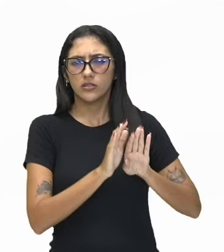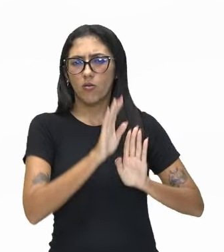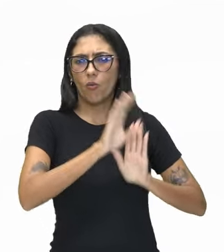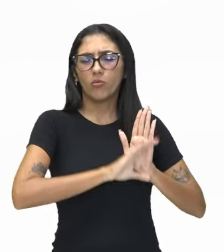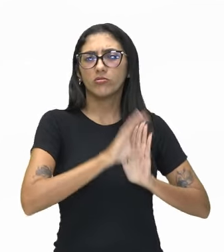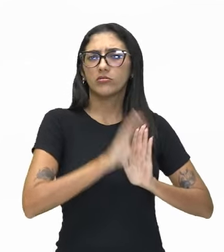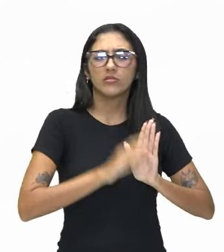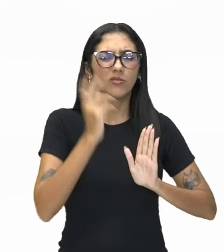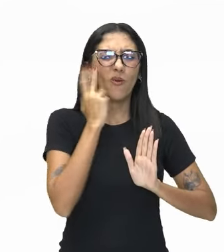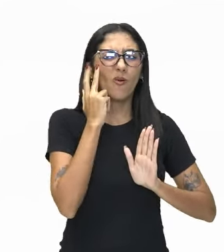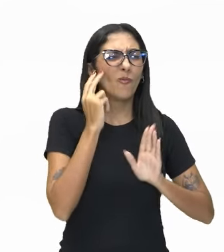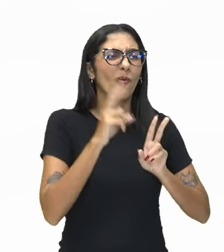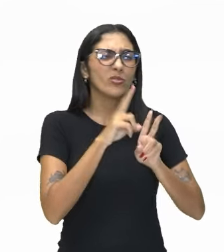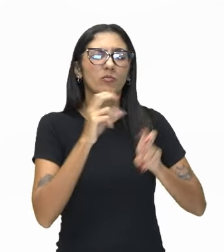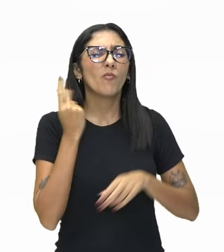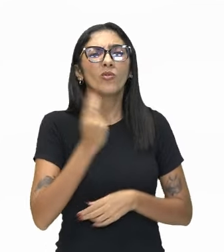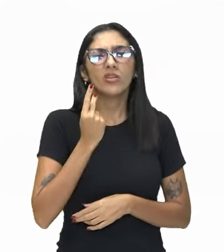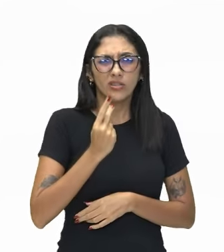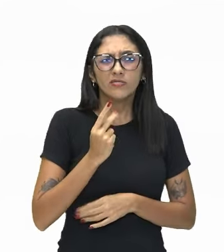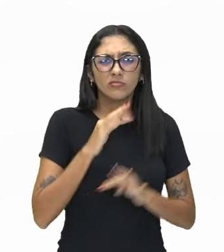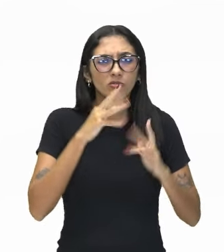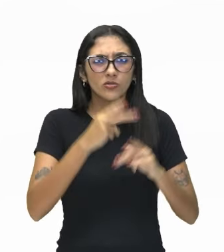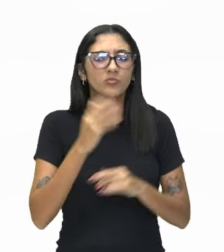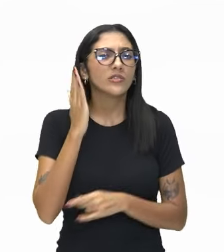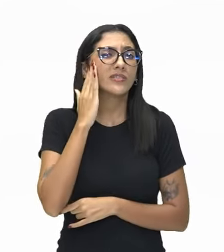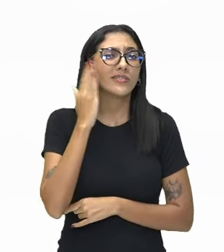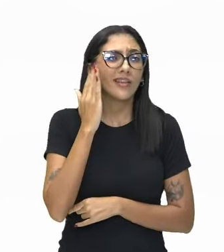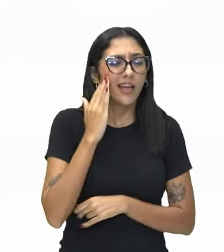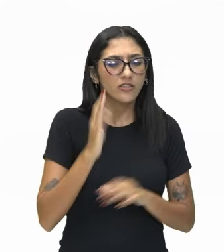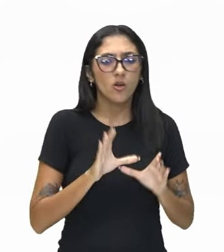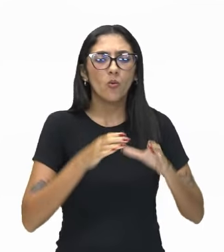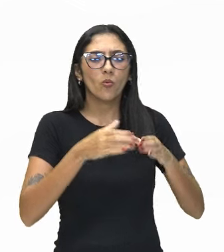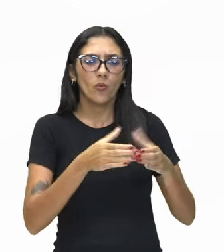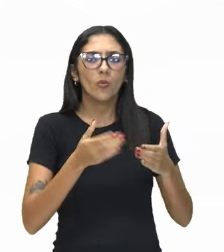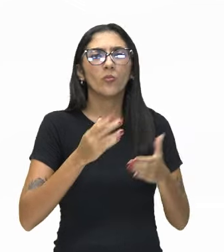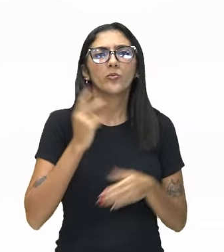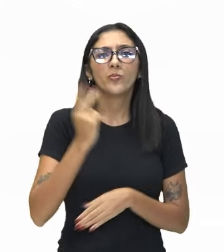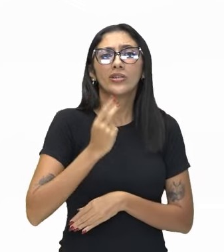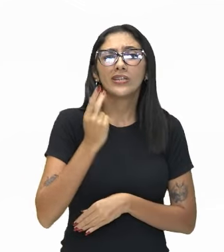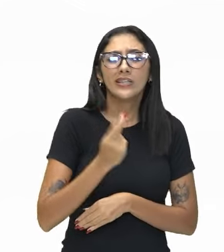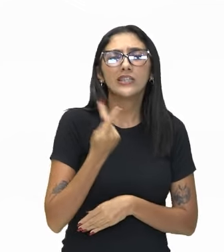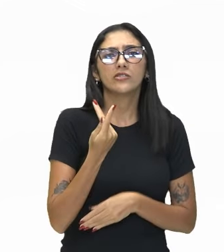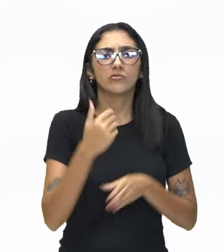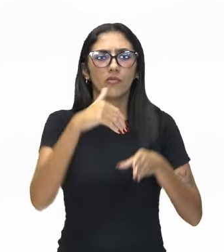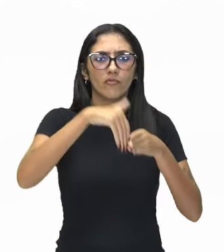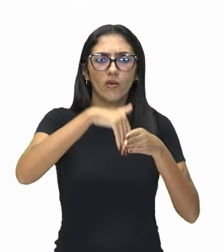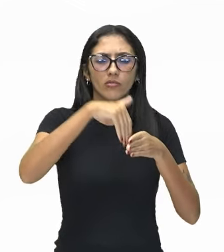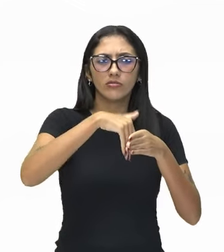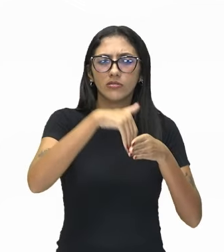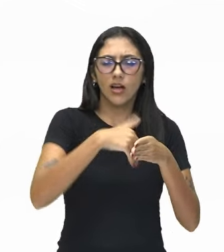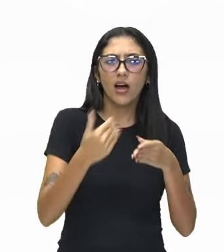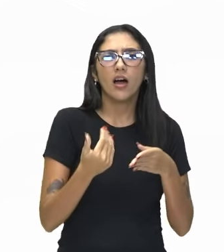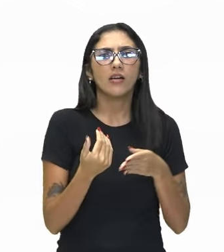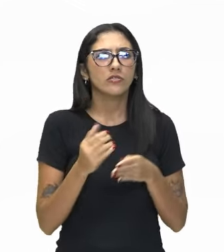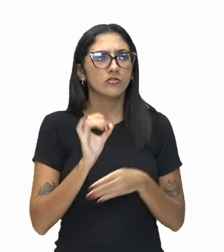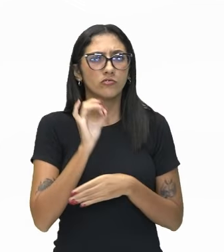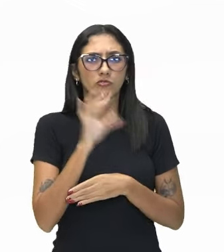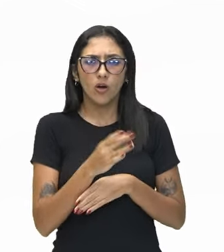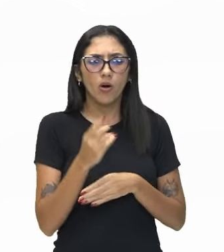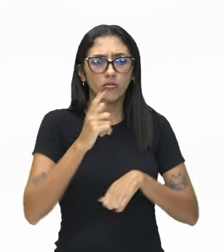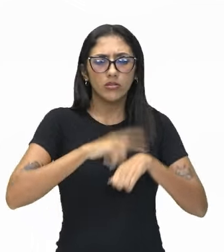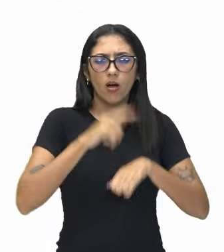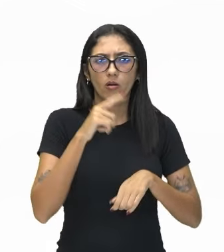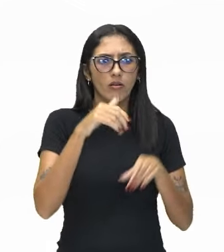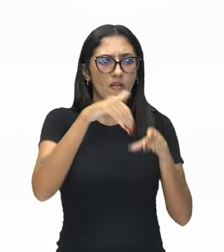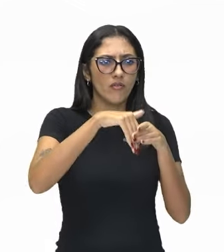normal de política, tá? De política partidária, né? De votar, de política só na hora do voto.